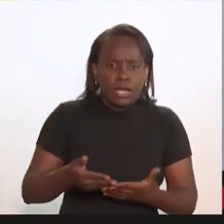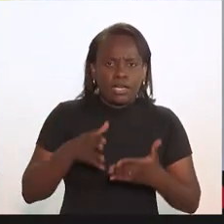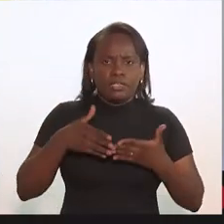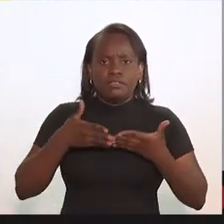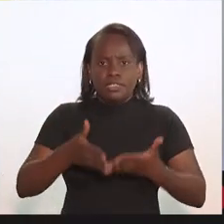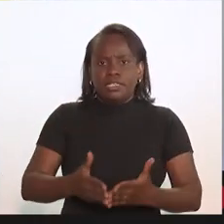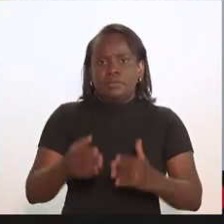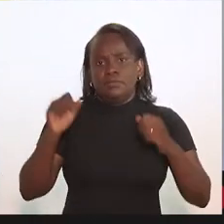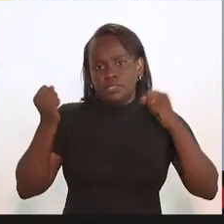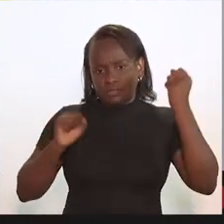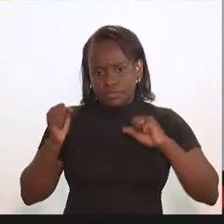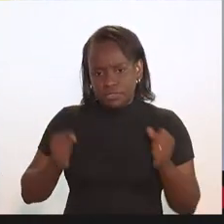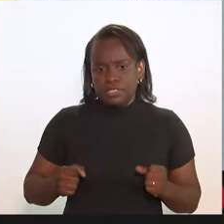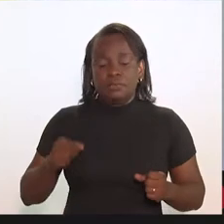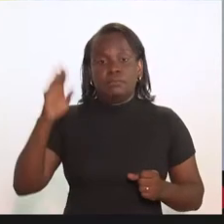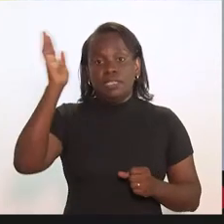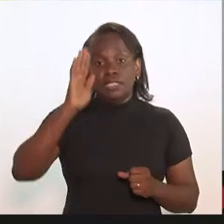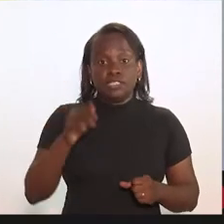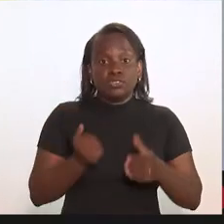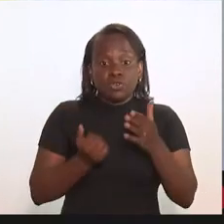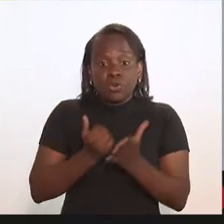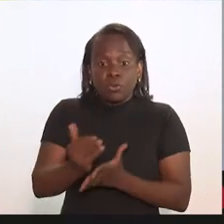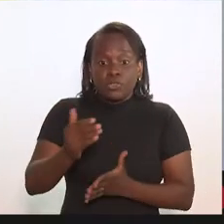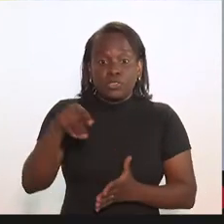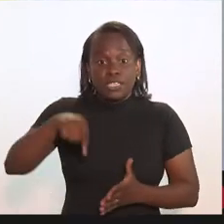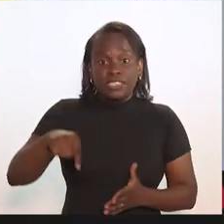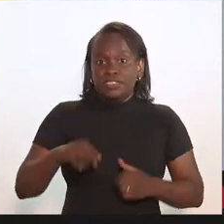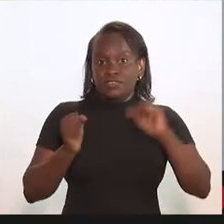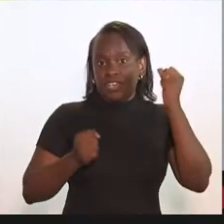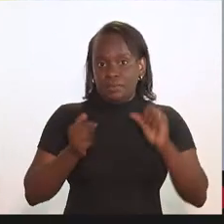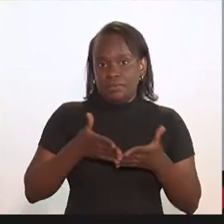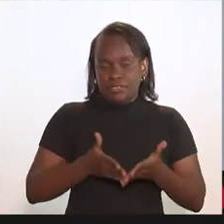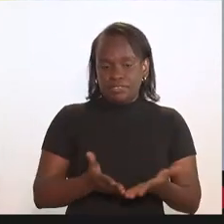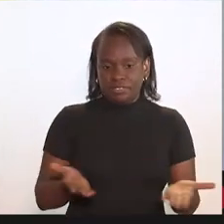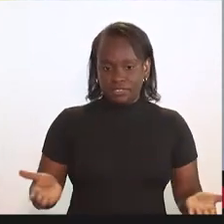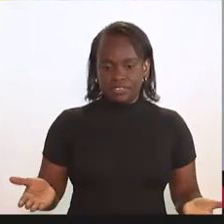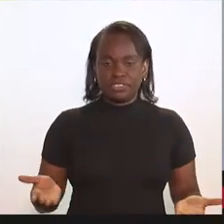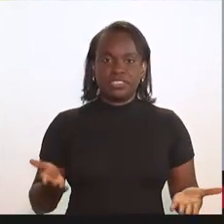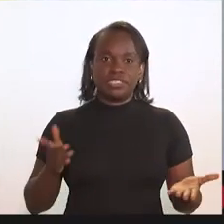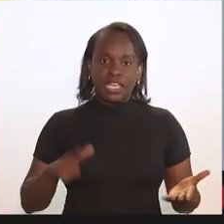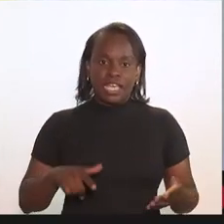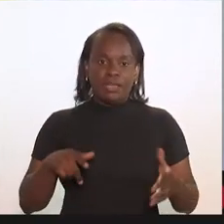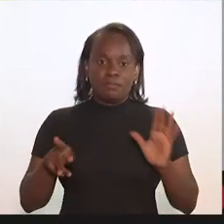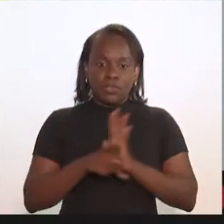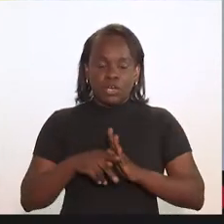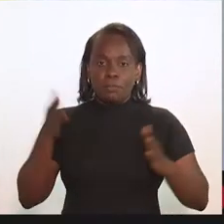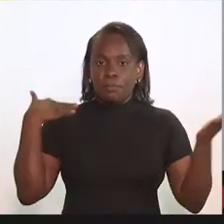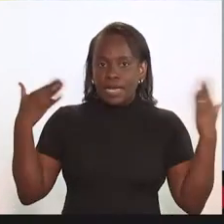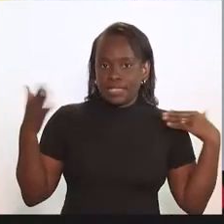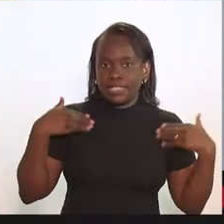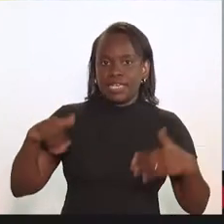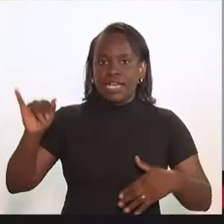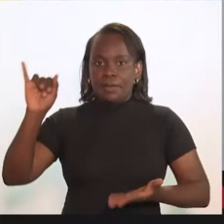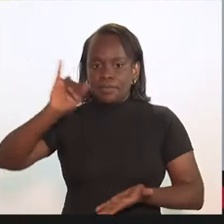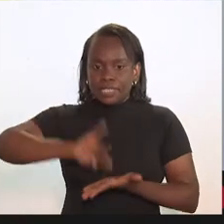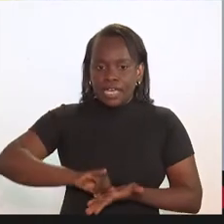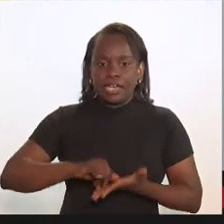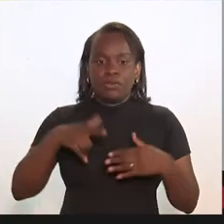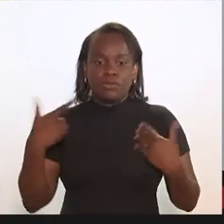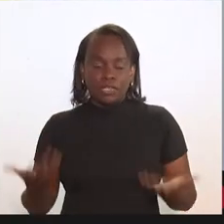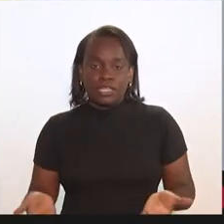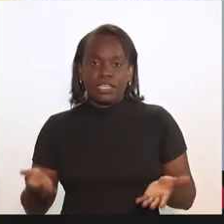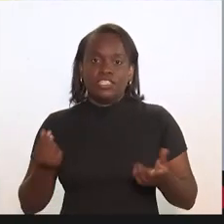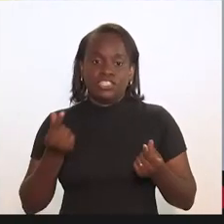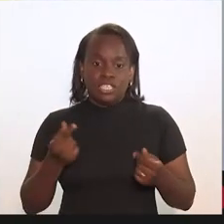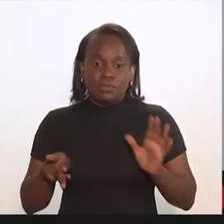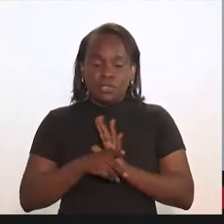naval. A indústria naval brasileira nasce aqui, seja com o arsenal de marinha na capital, seja com os